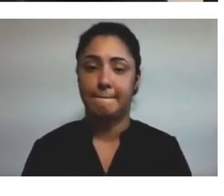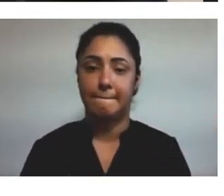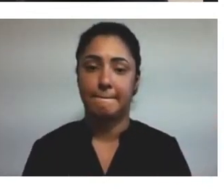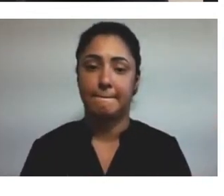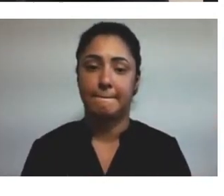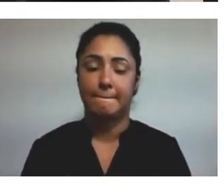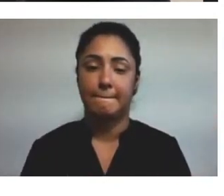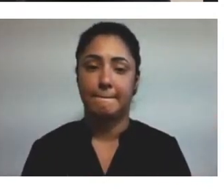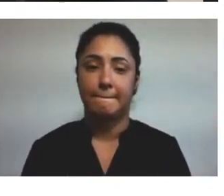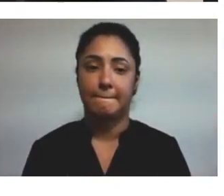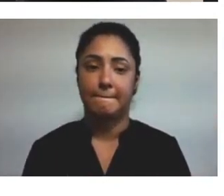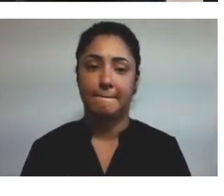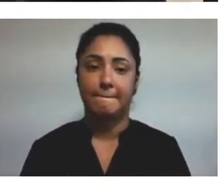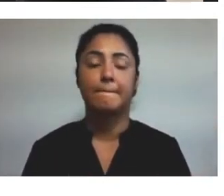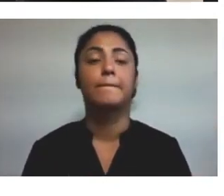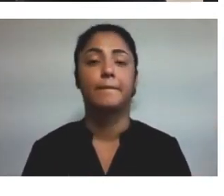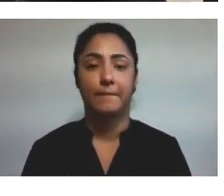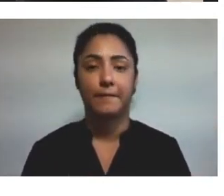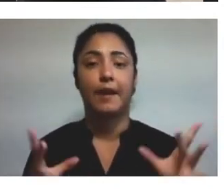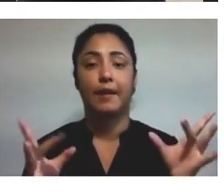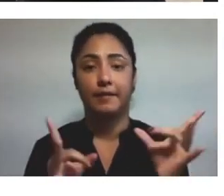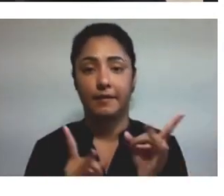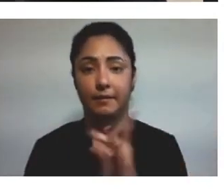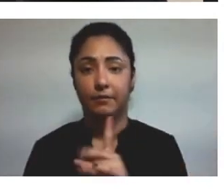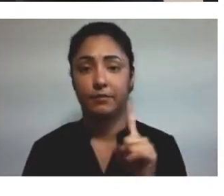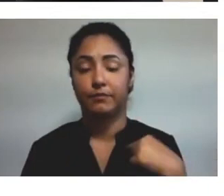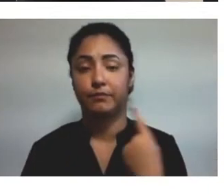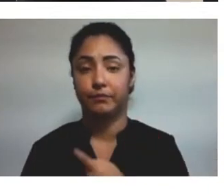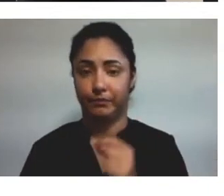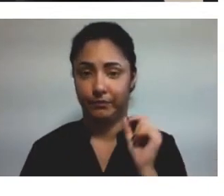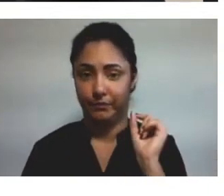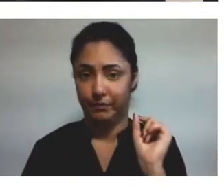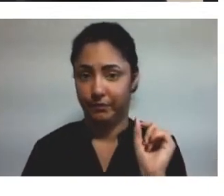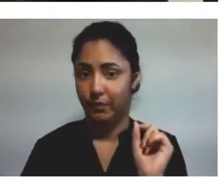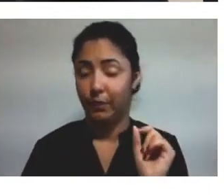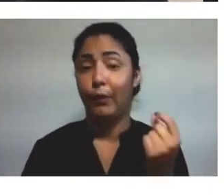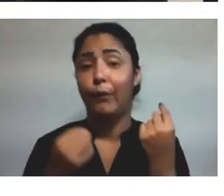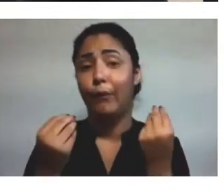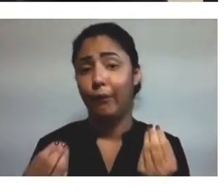latinhas, né? E aí que tá. O que falemos com esse dinheiro?